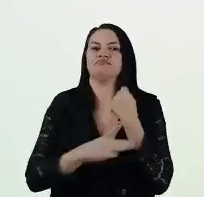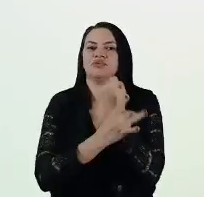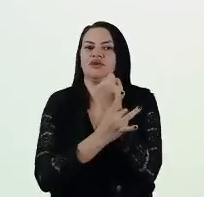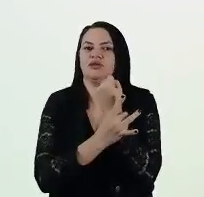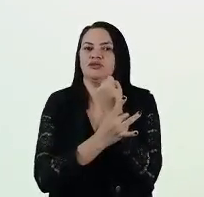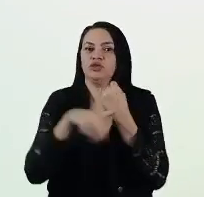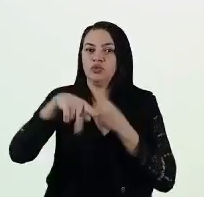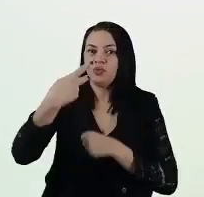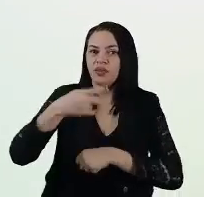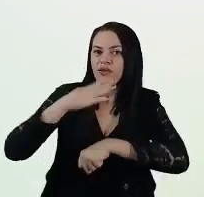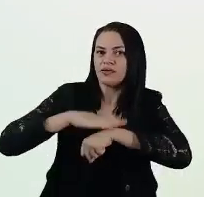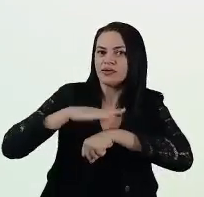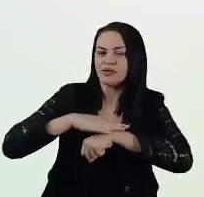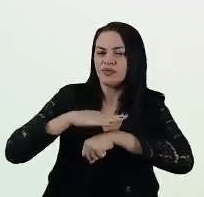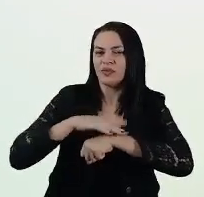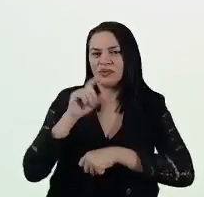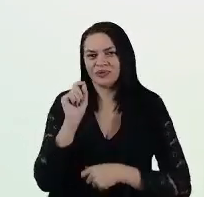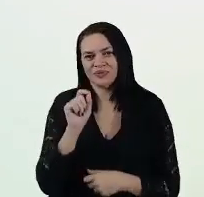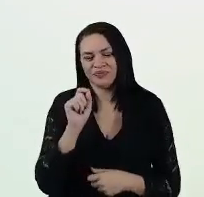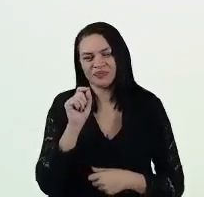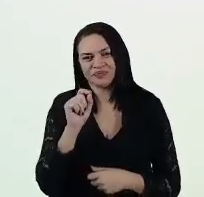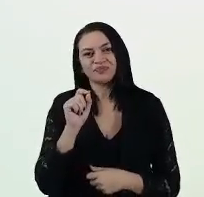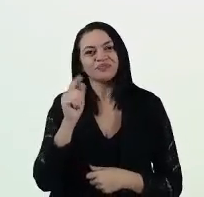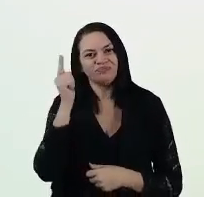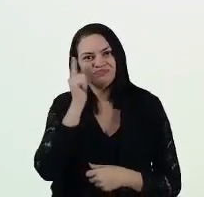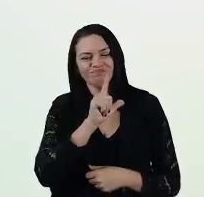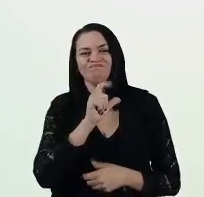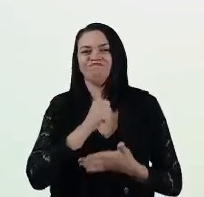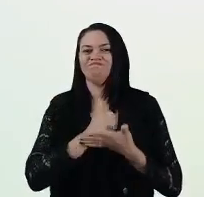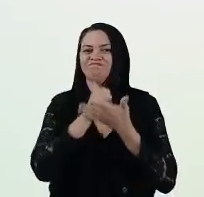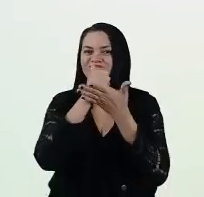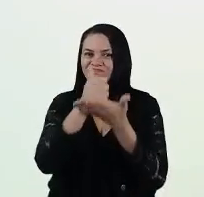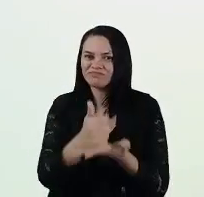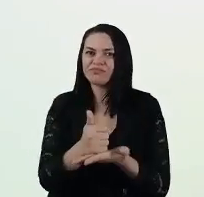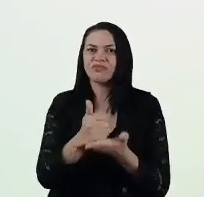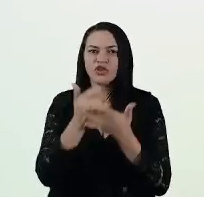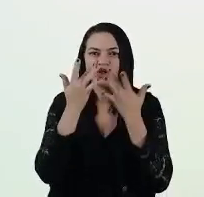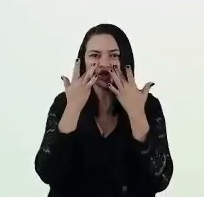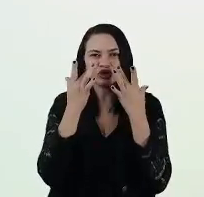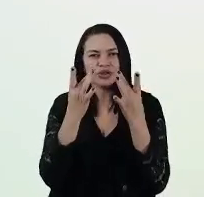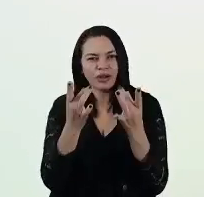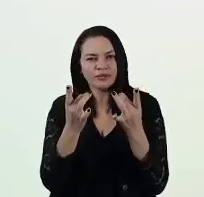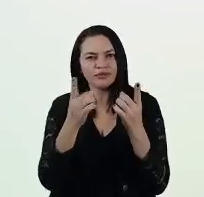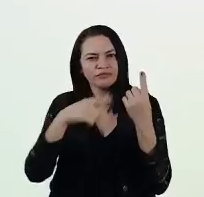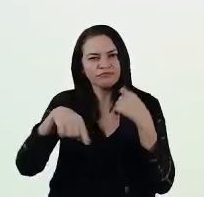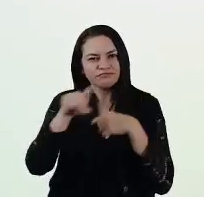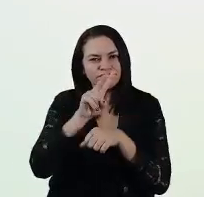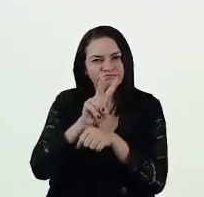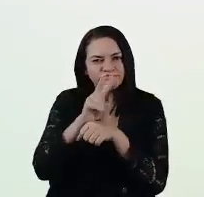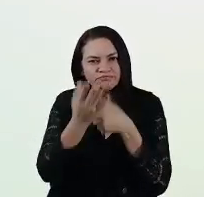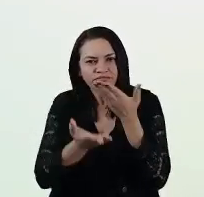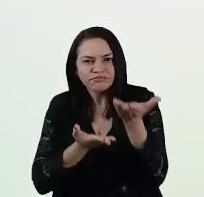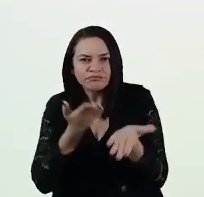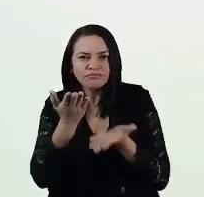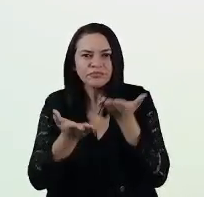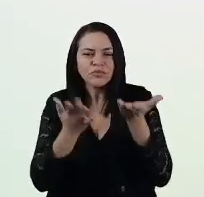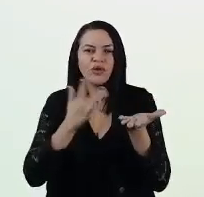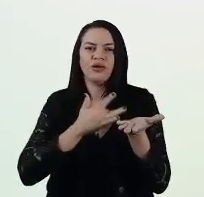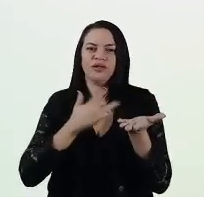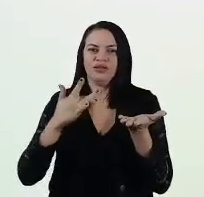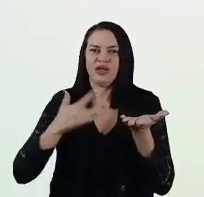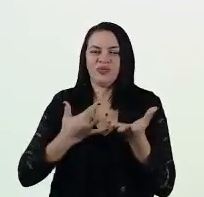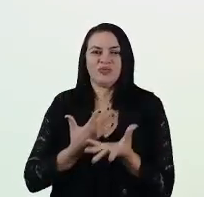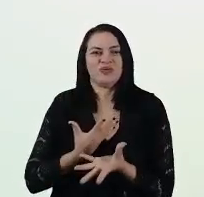neste momento, condições de atenção à saúde